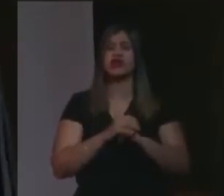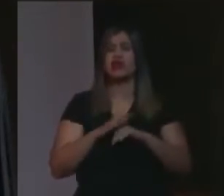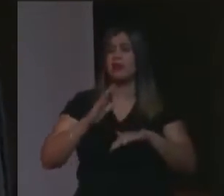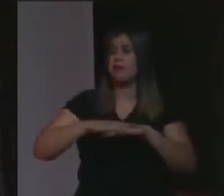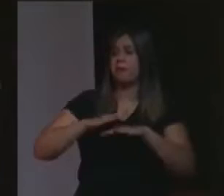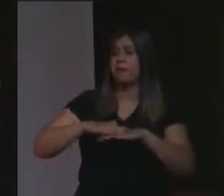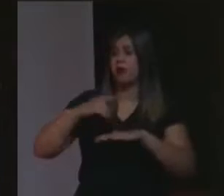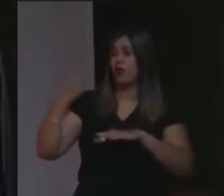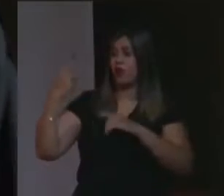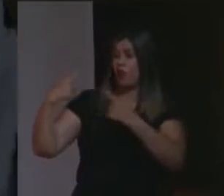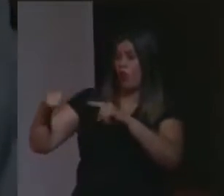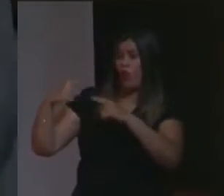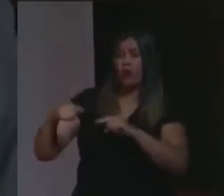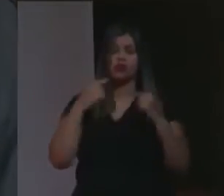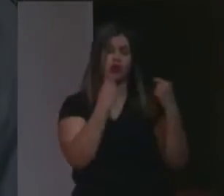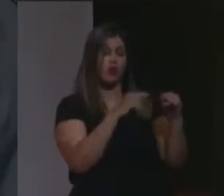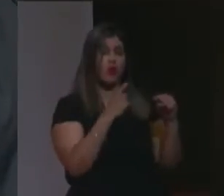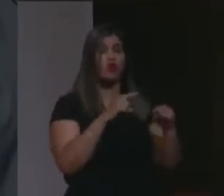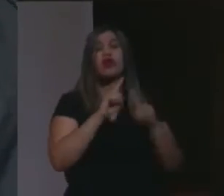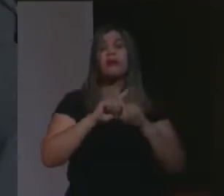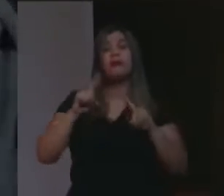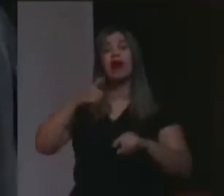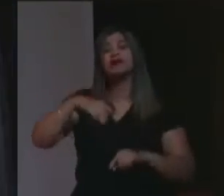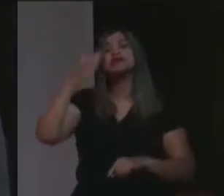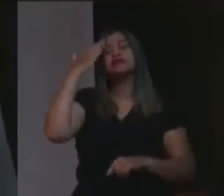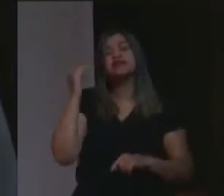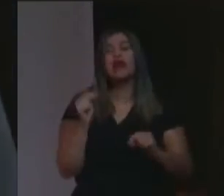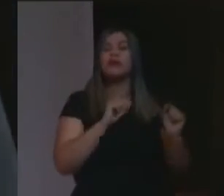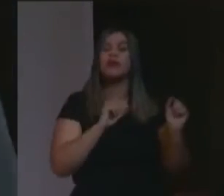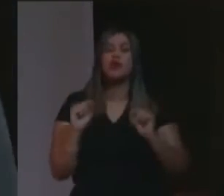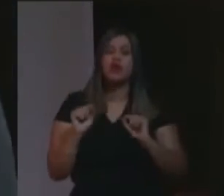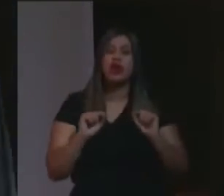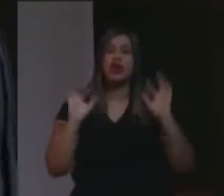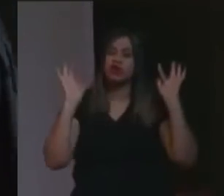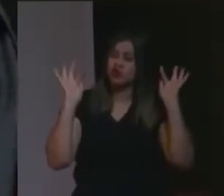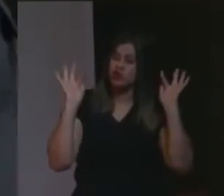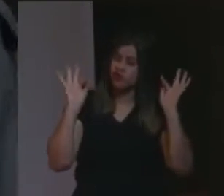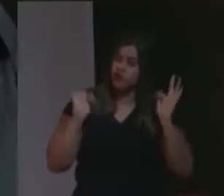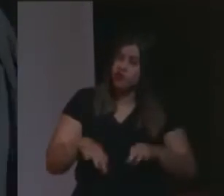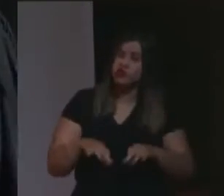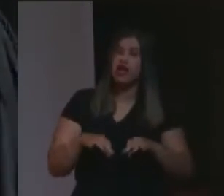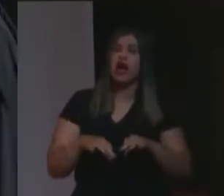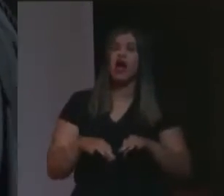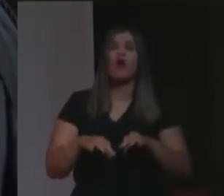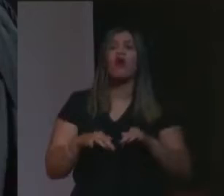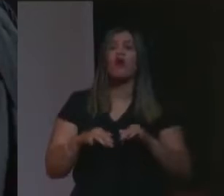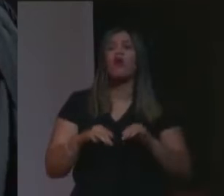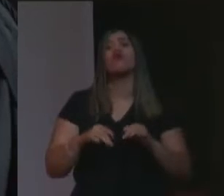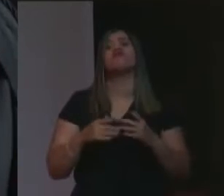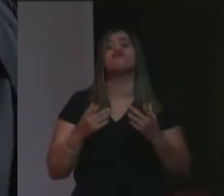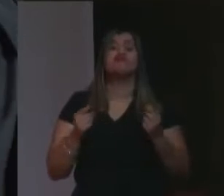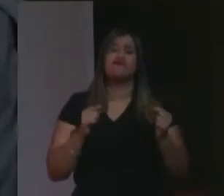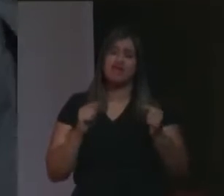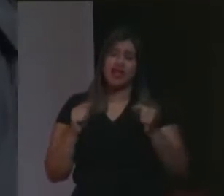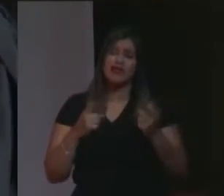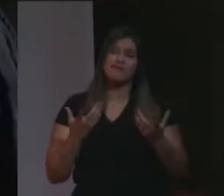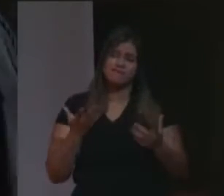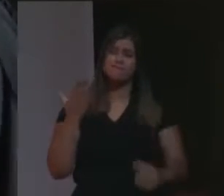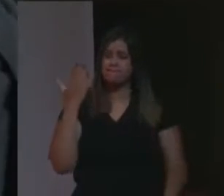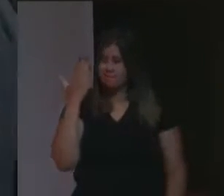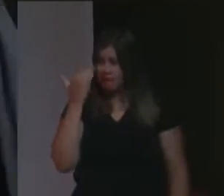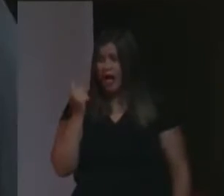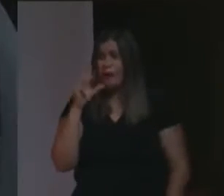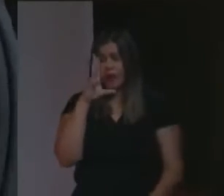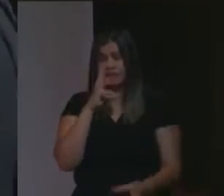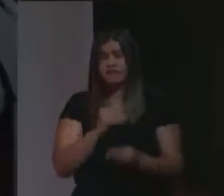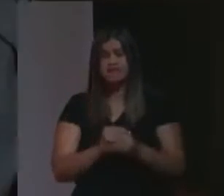este ou aquele, mas nós sabemos, né, Esther, no final do dia, onde é que essa conta chega. Nós sabemos